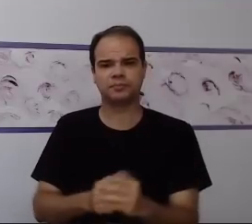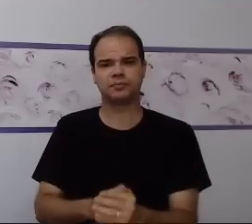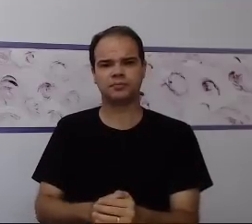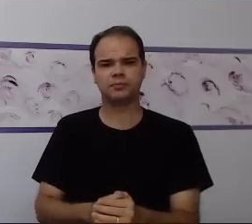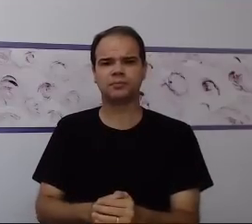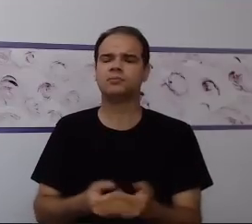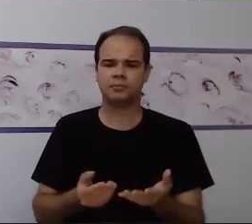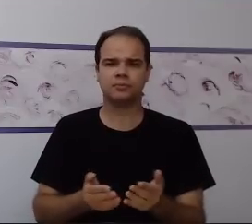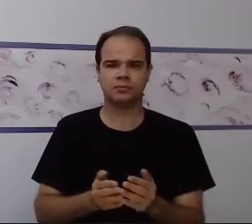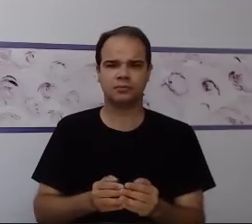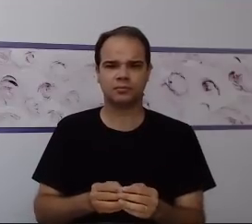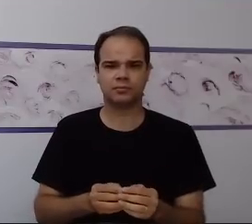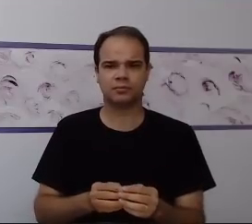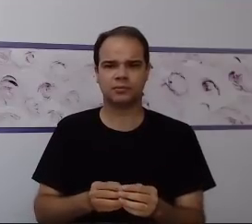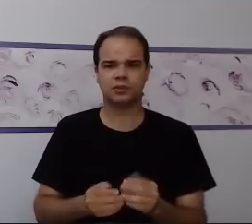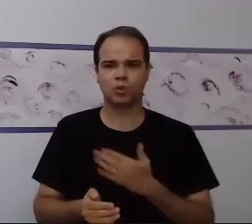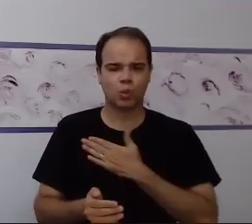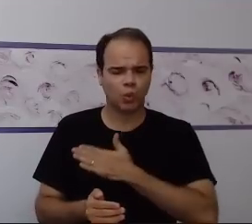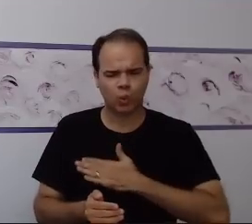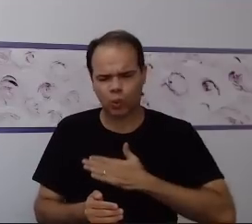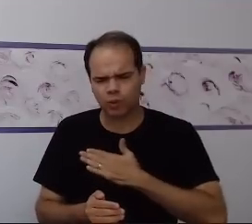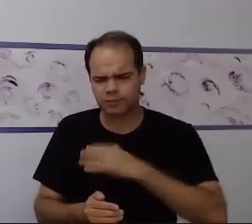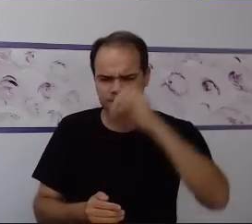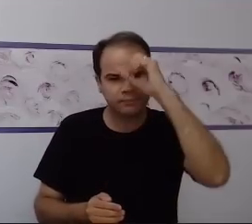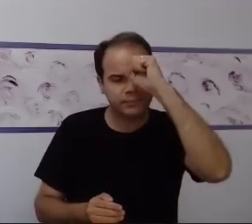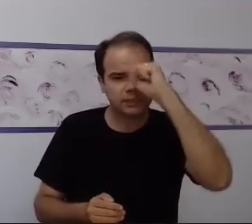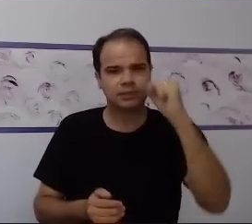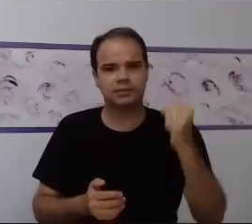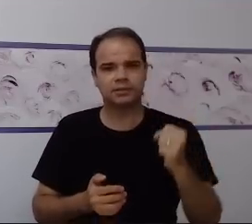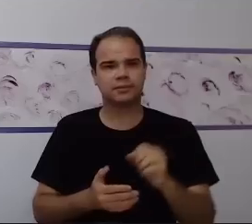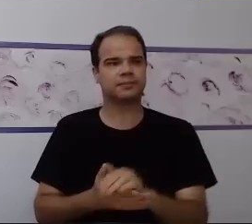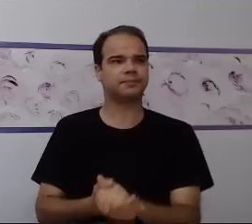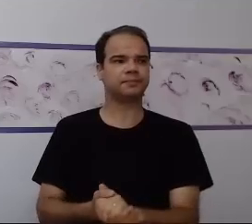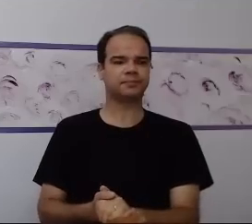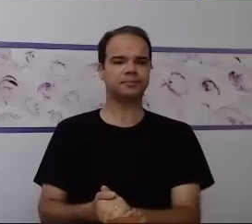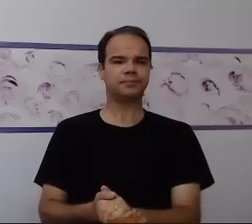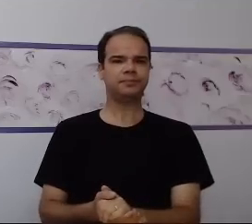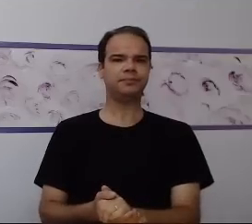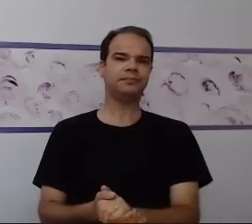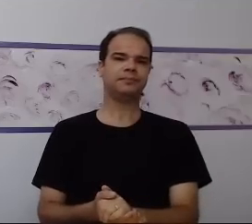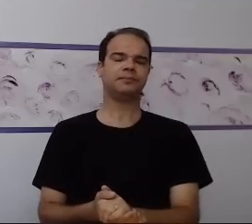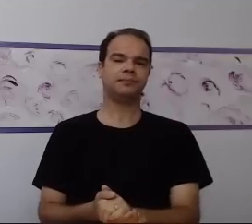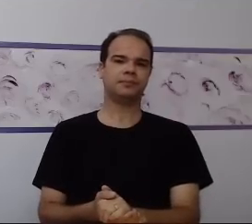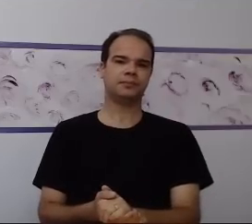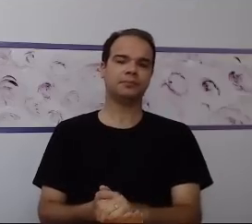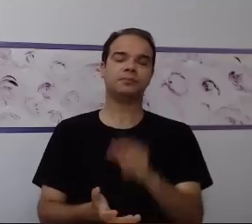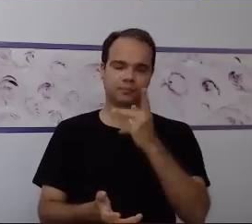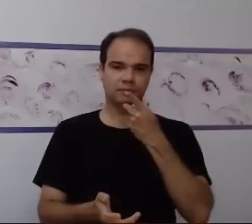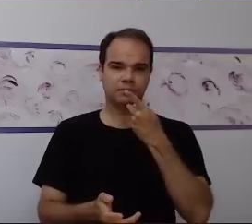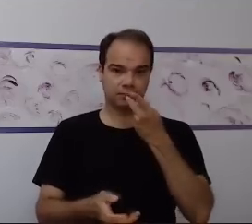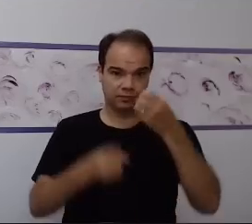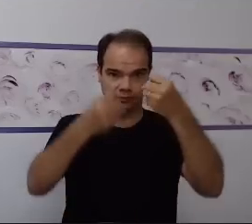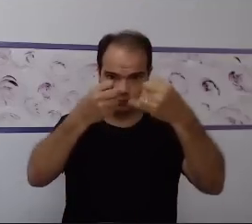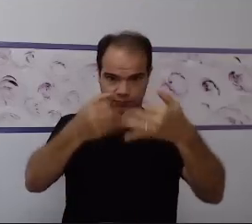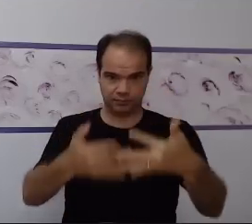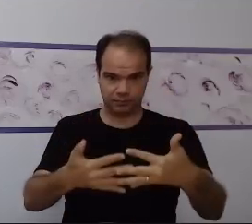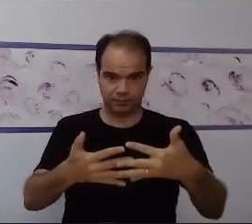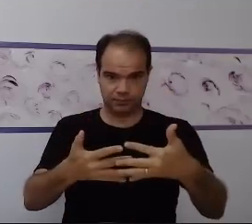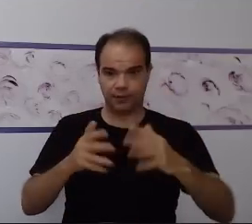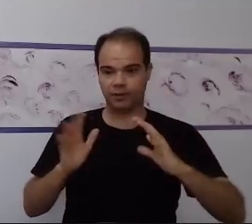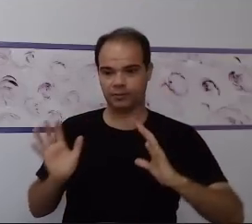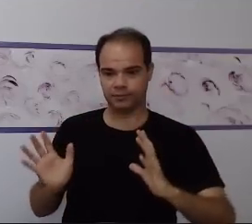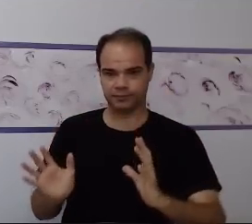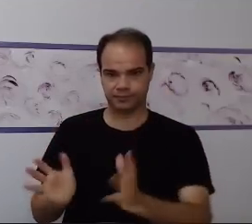seria? Gostar de fazer? Bom, o que eu gosto sempre de dizer é que motivação ela está muito